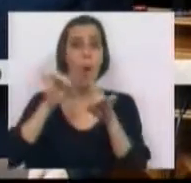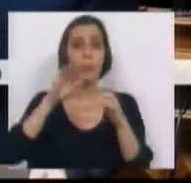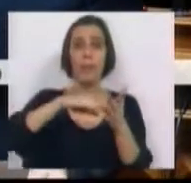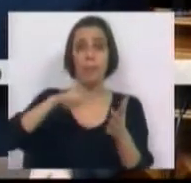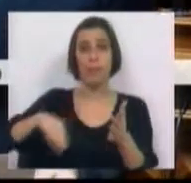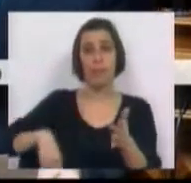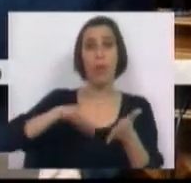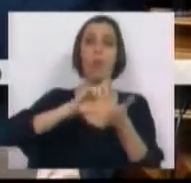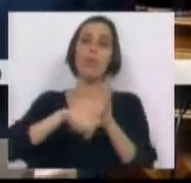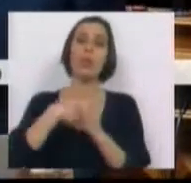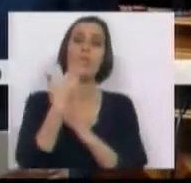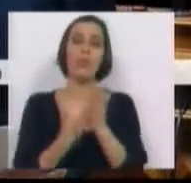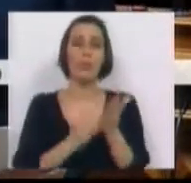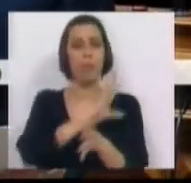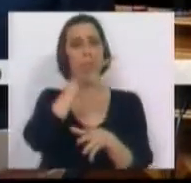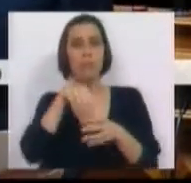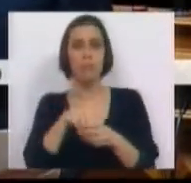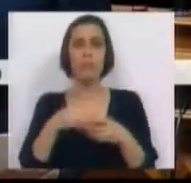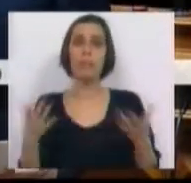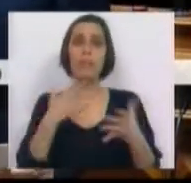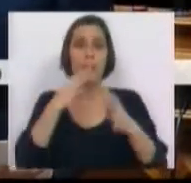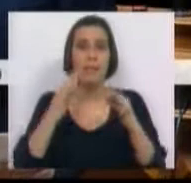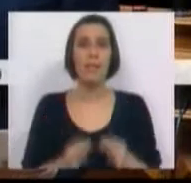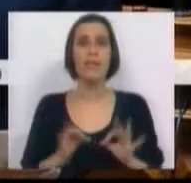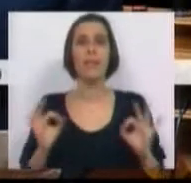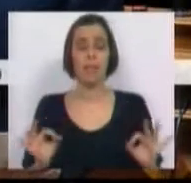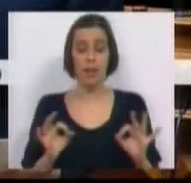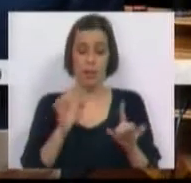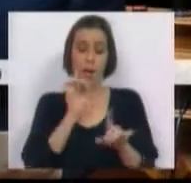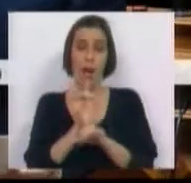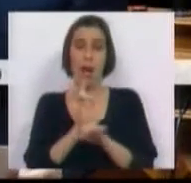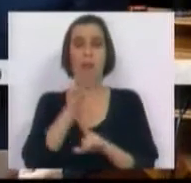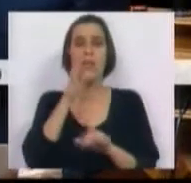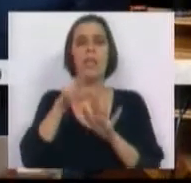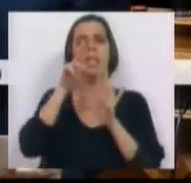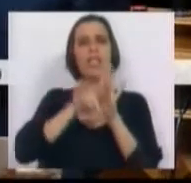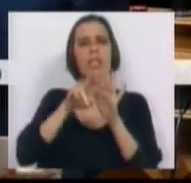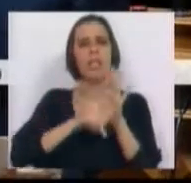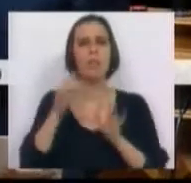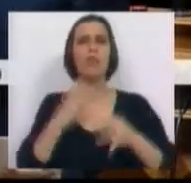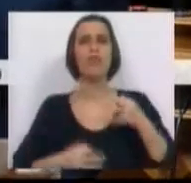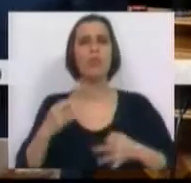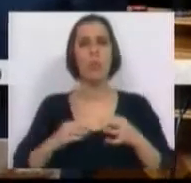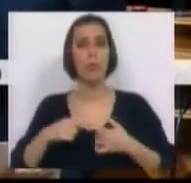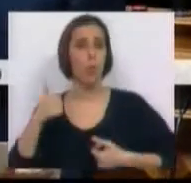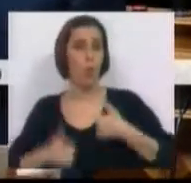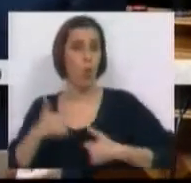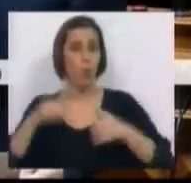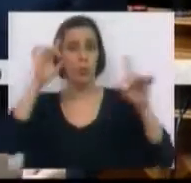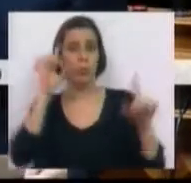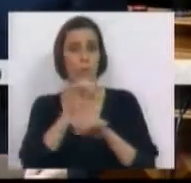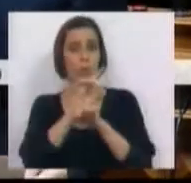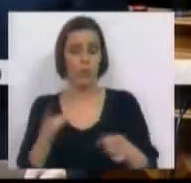desta petição e deste projeto de resolução integra, na certeza de que, referenciando-se ao regime jurídico dos concursos de